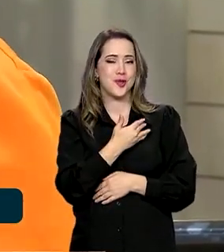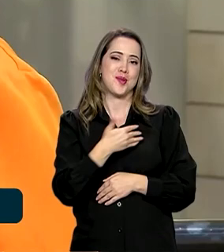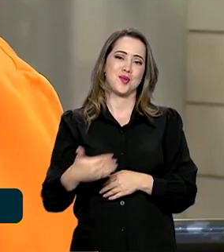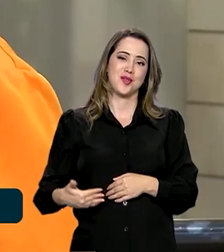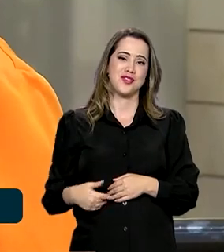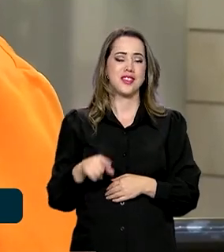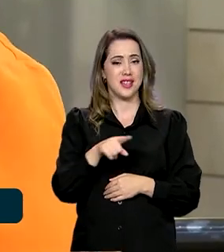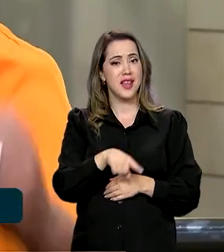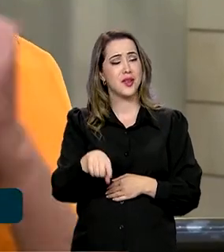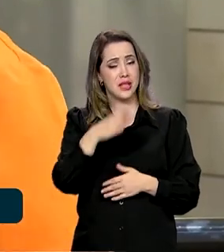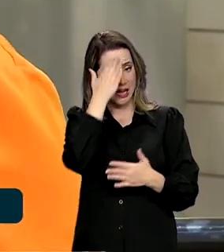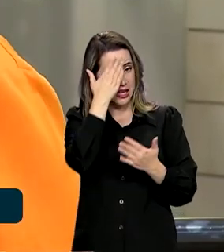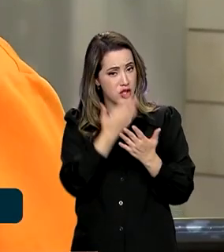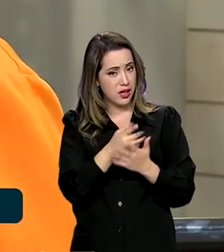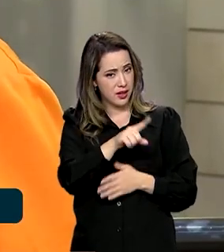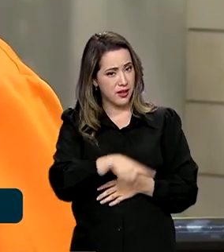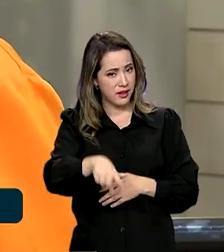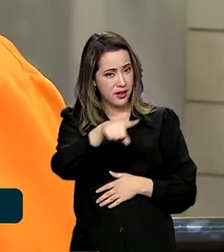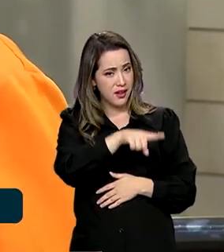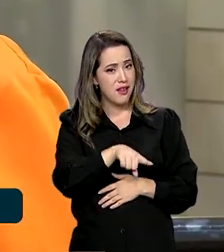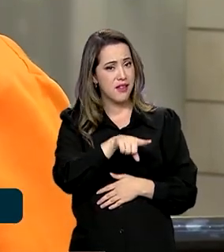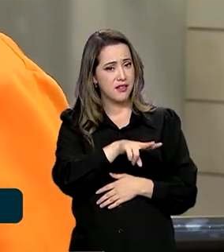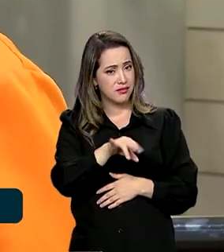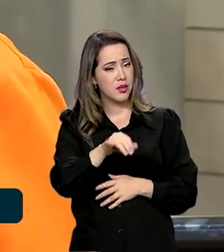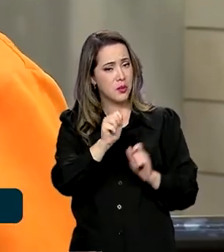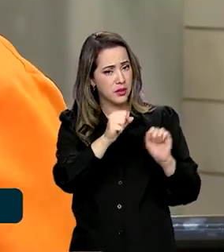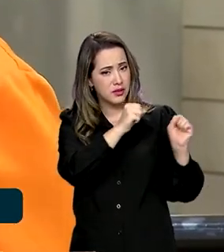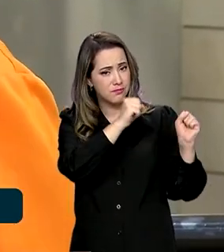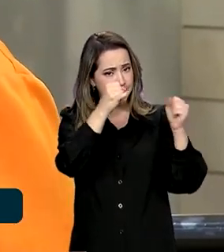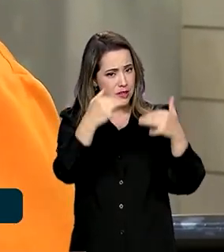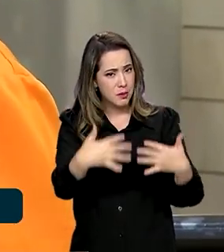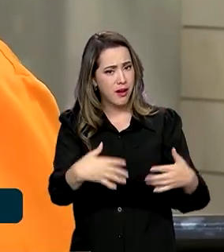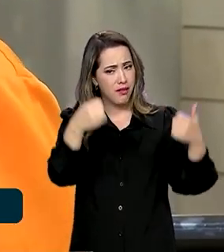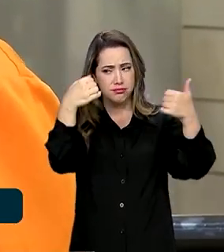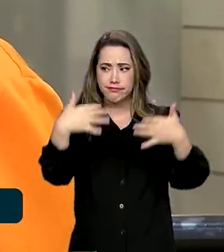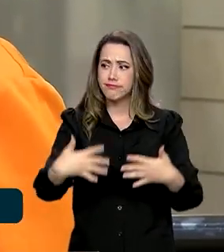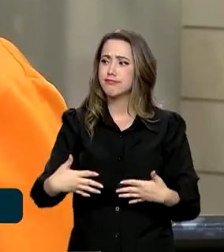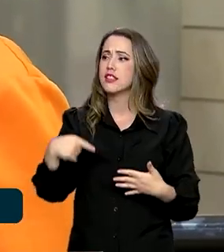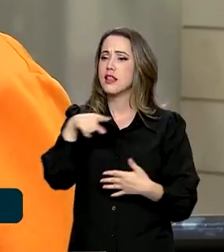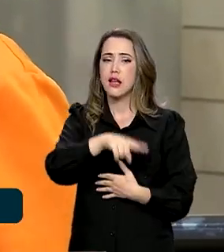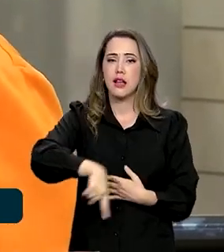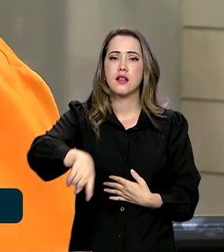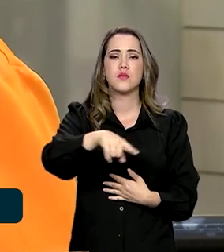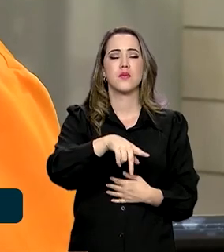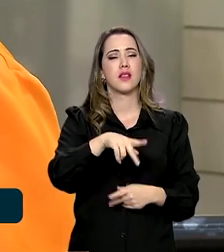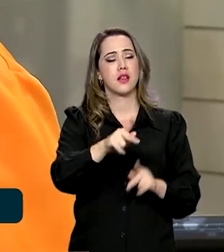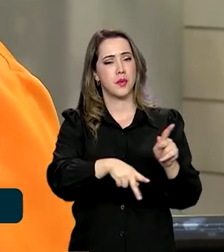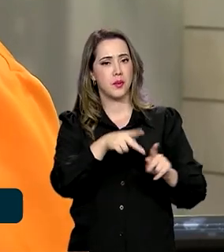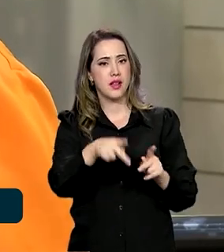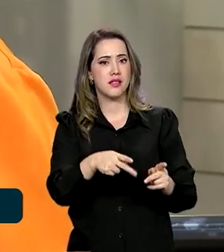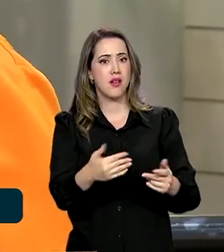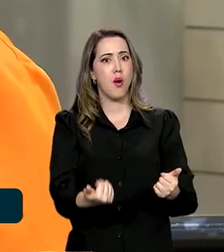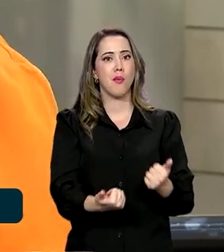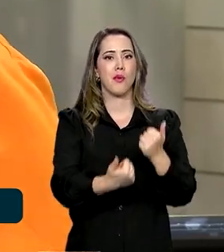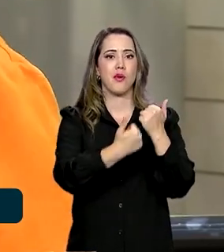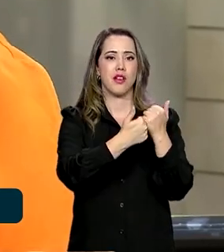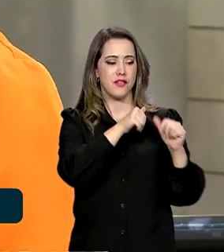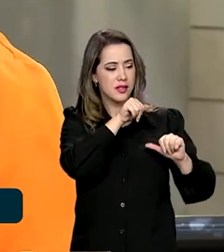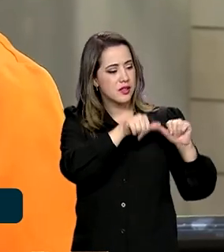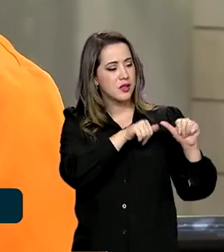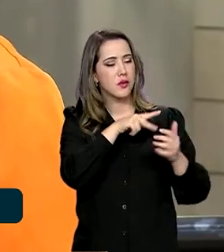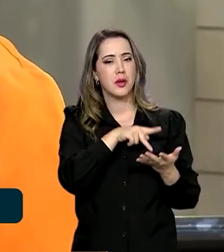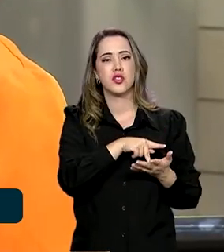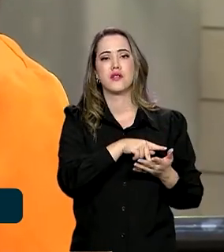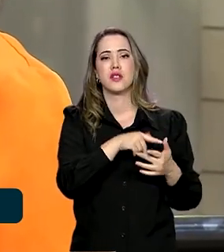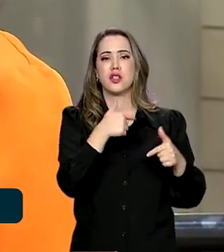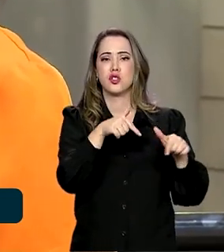eles vão ser ouvidos e serão ouvidos. E essas contribuições que as pessoas deram vão se transformar em ação, que é o